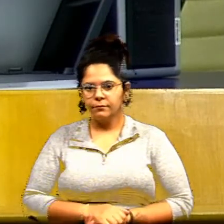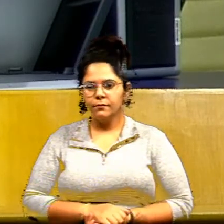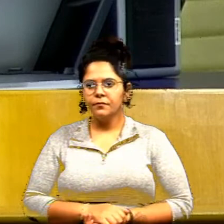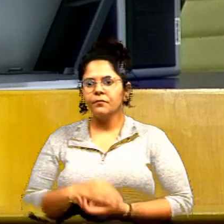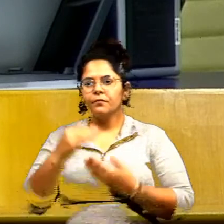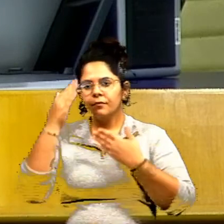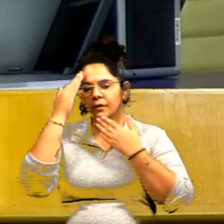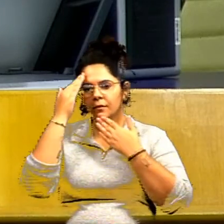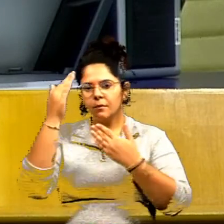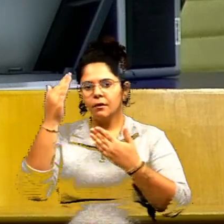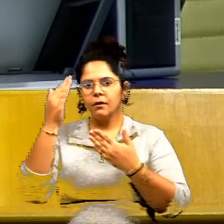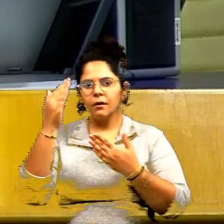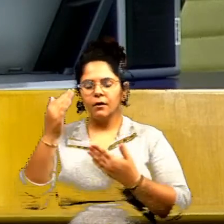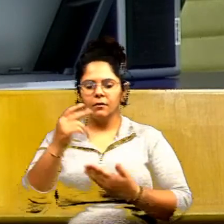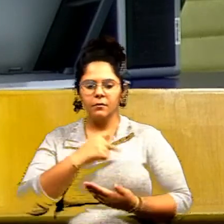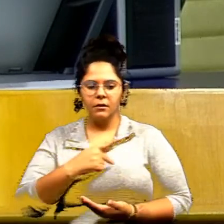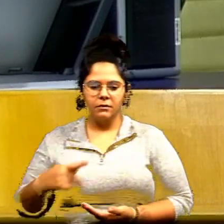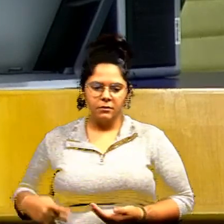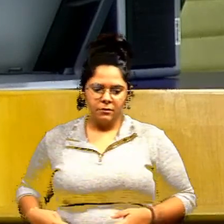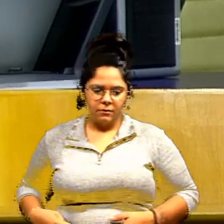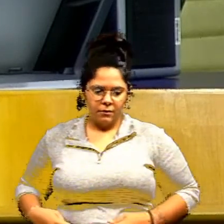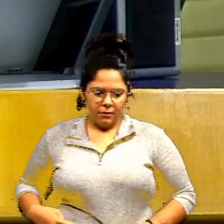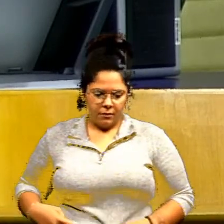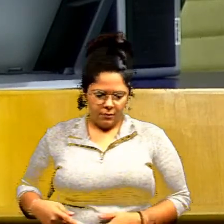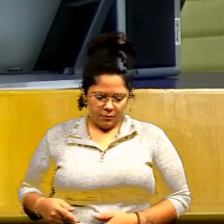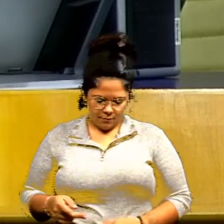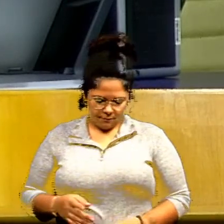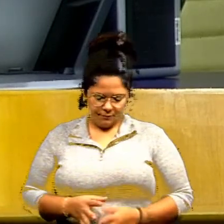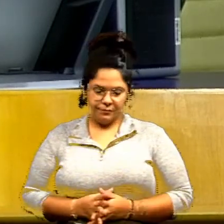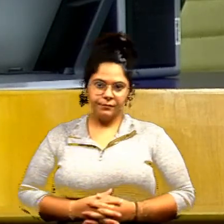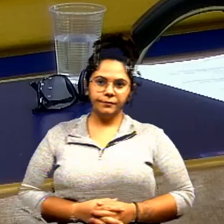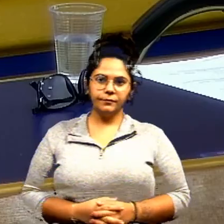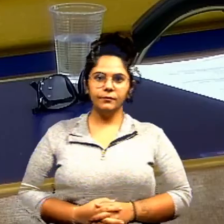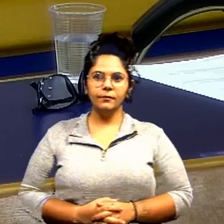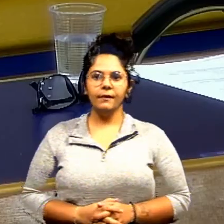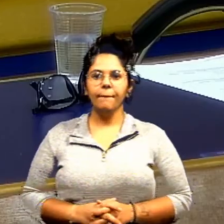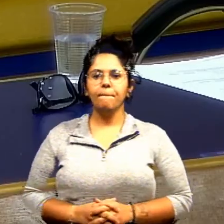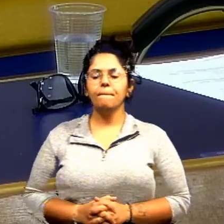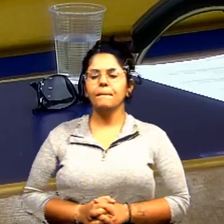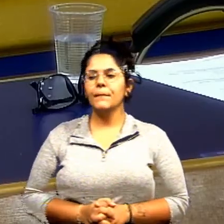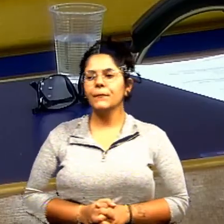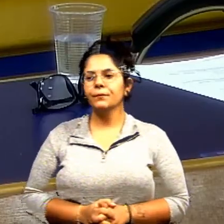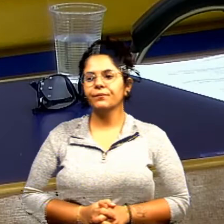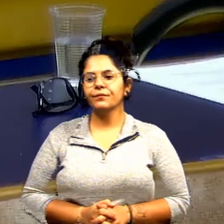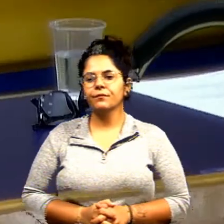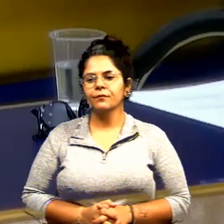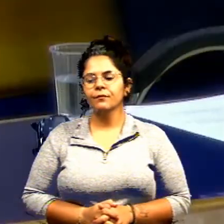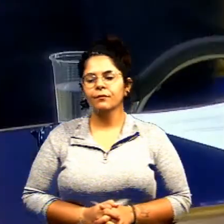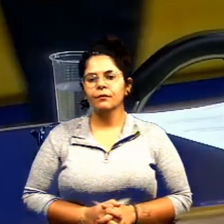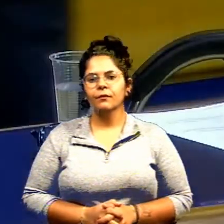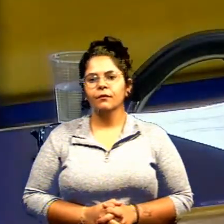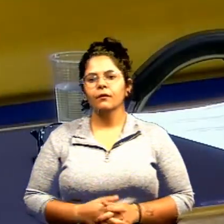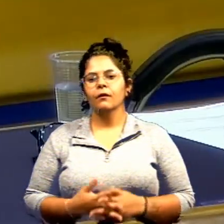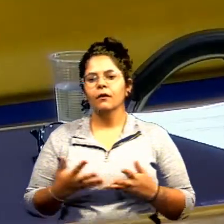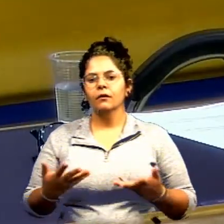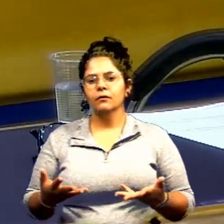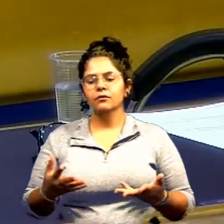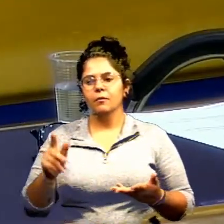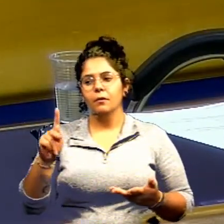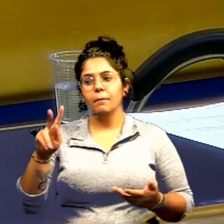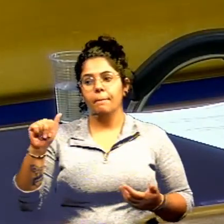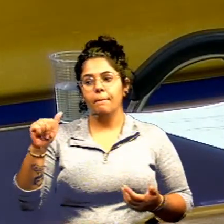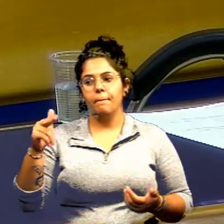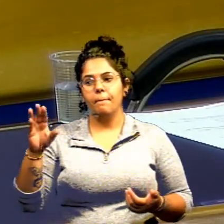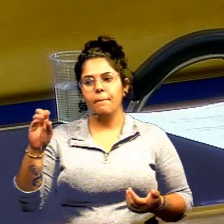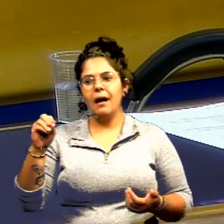obrigado meu presidente e meu líder do meu partido vereador Clécio Alves ainda sobre o Paulo Ortegal